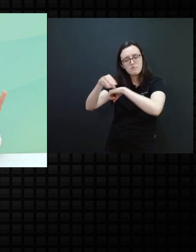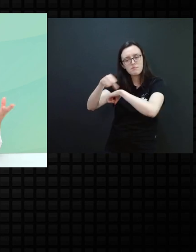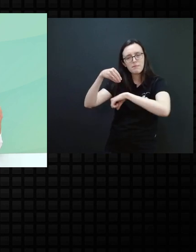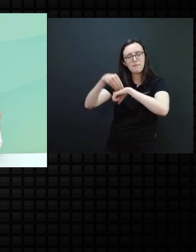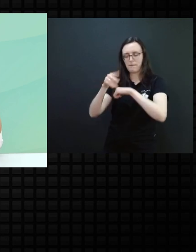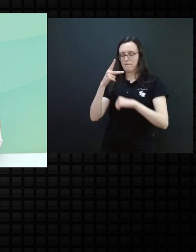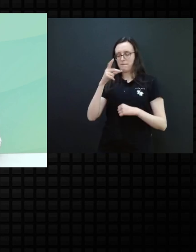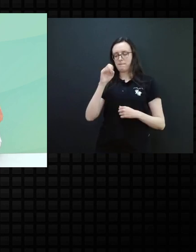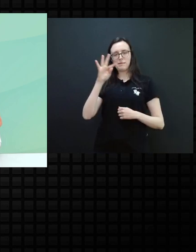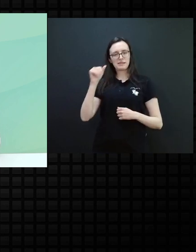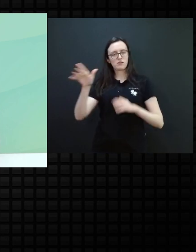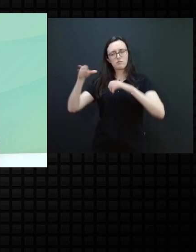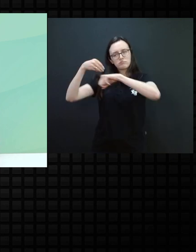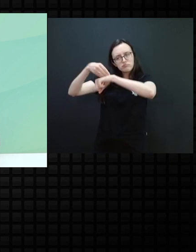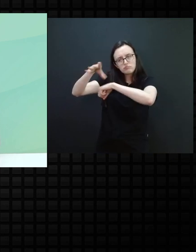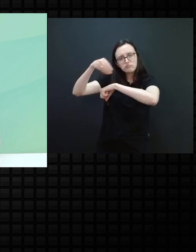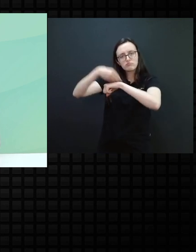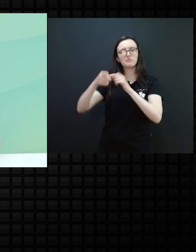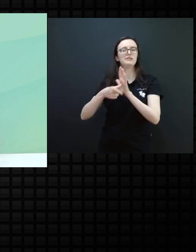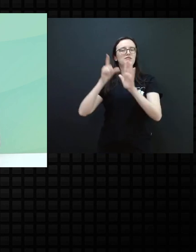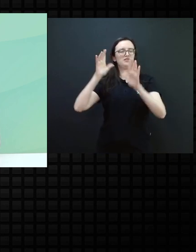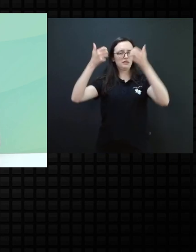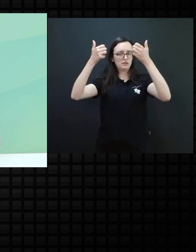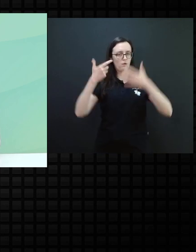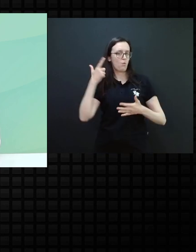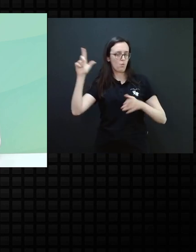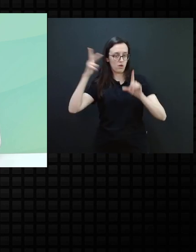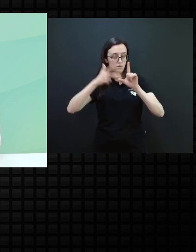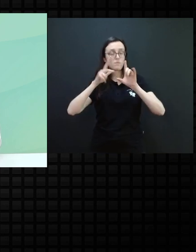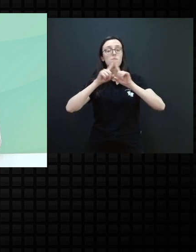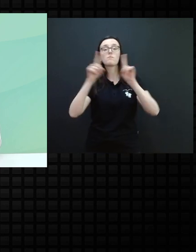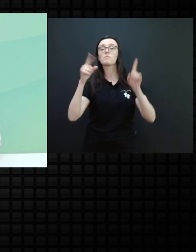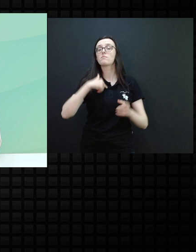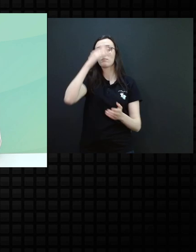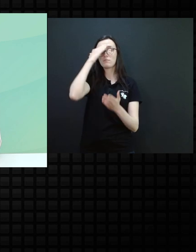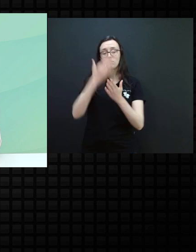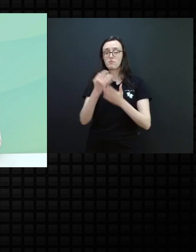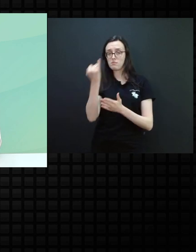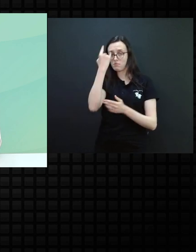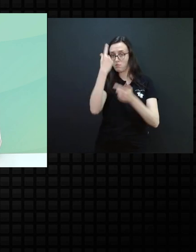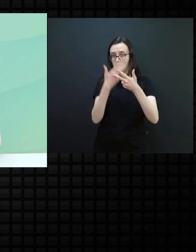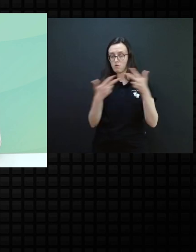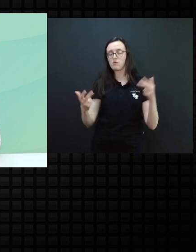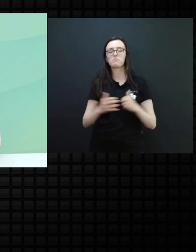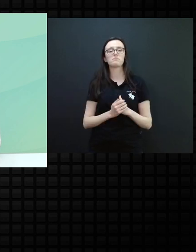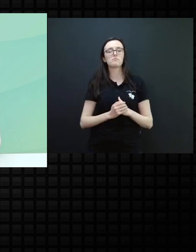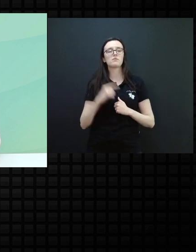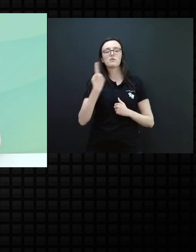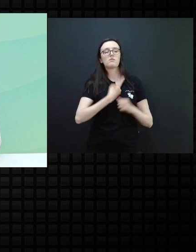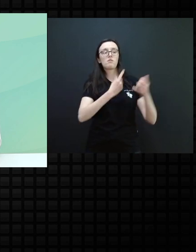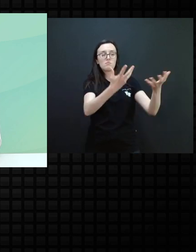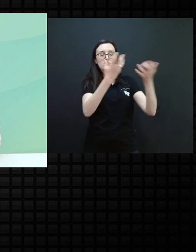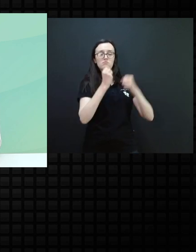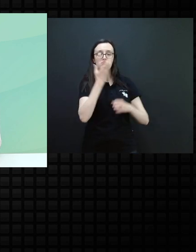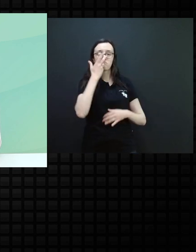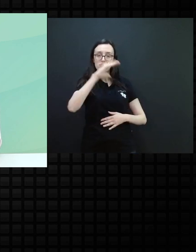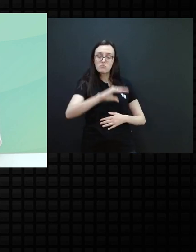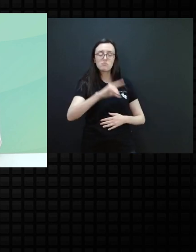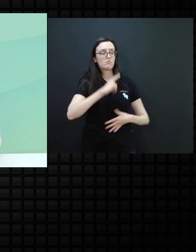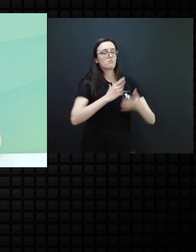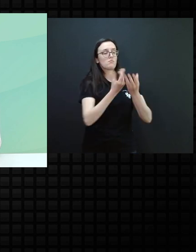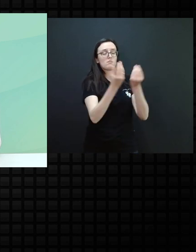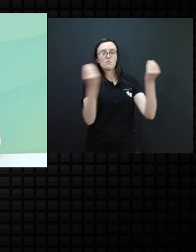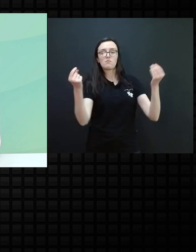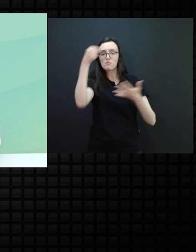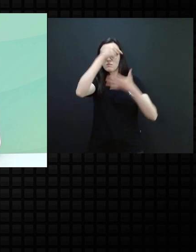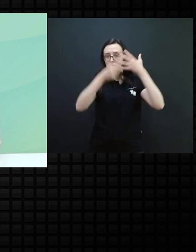tem, você já até citou em outra live, mas eu acho muito importante, algo que quando a gente recebe essa criança, são diversos